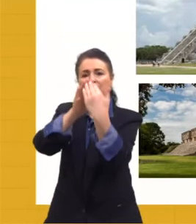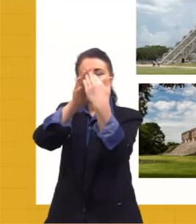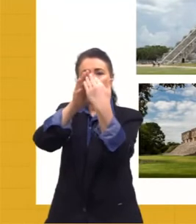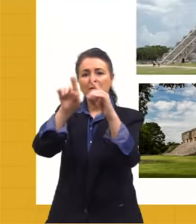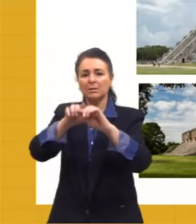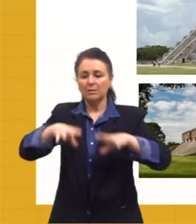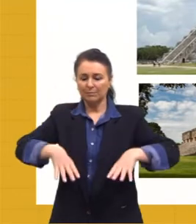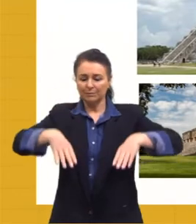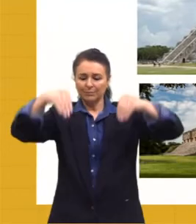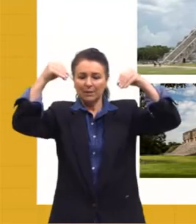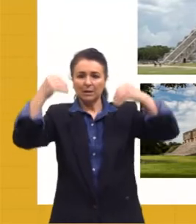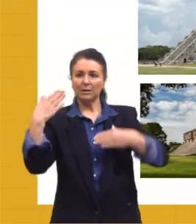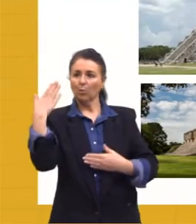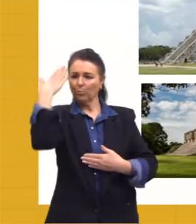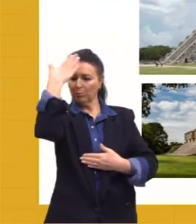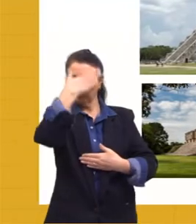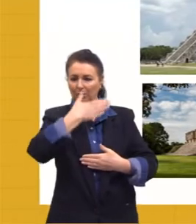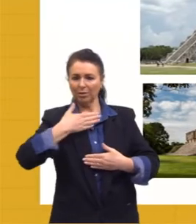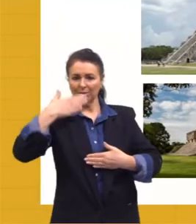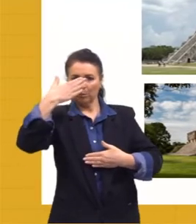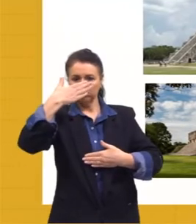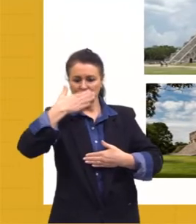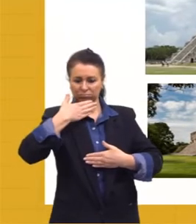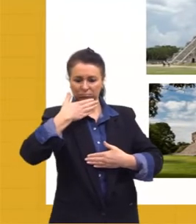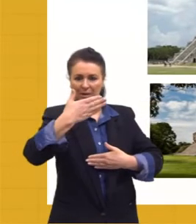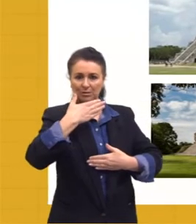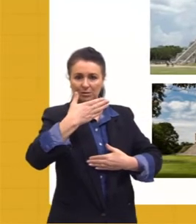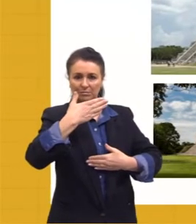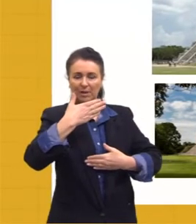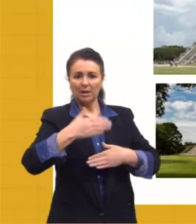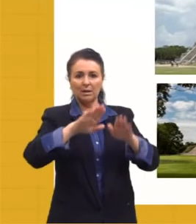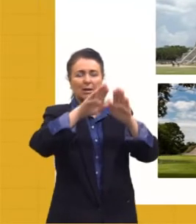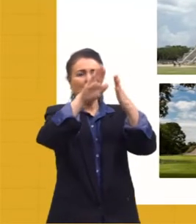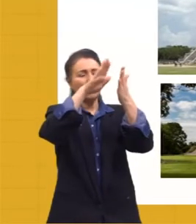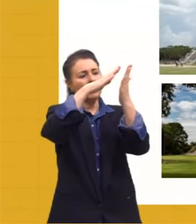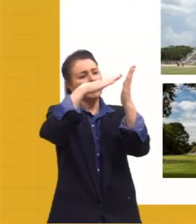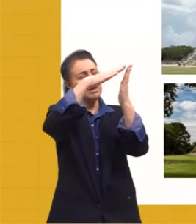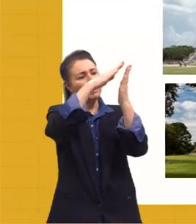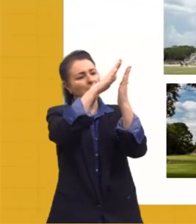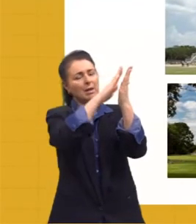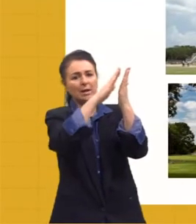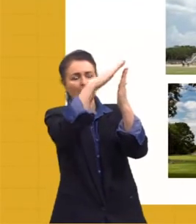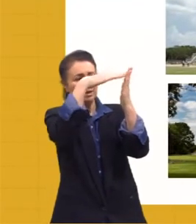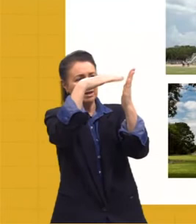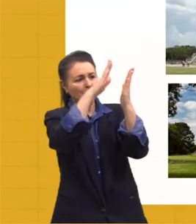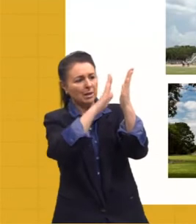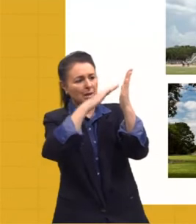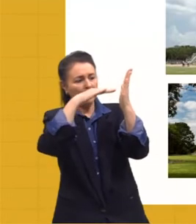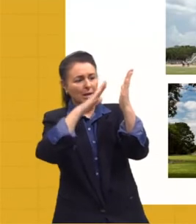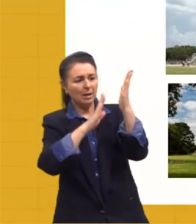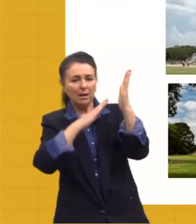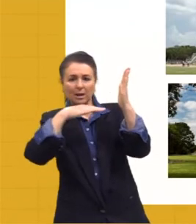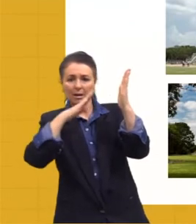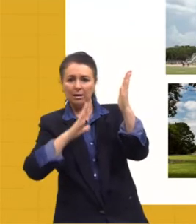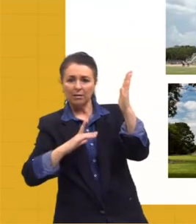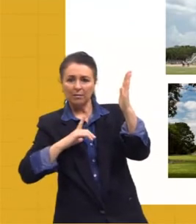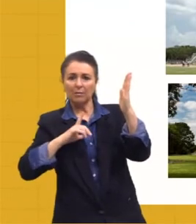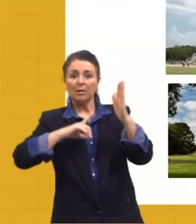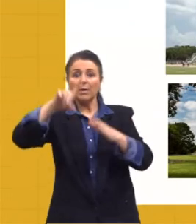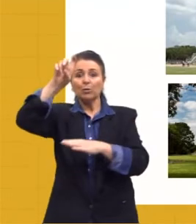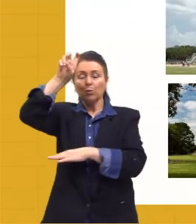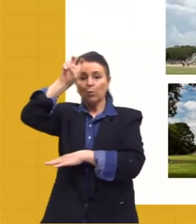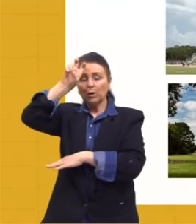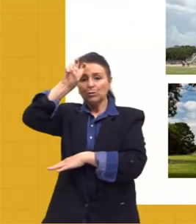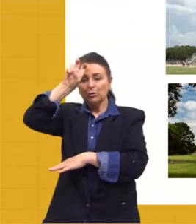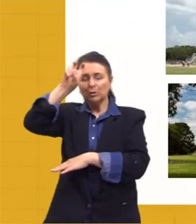um frontão em relevo. Vamos lembrar lá da nossa aula também sobre o Egito, sobre a Grécia,